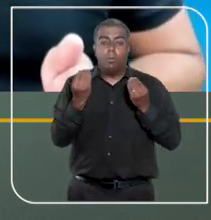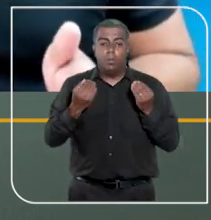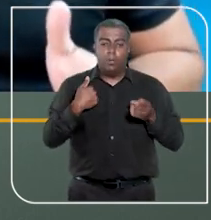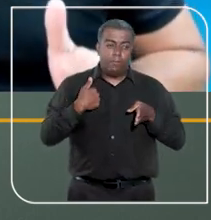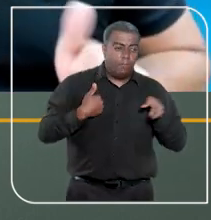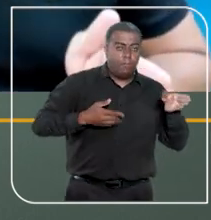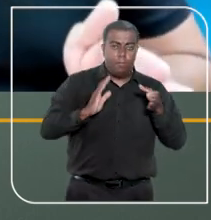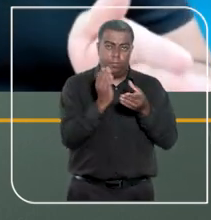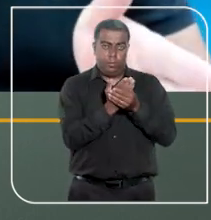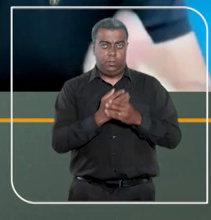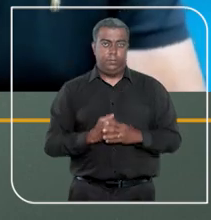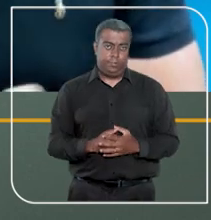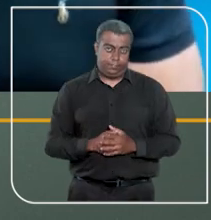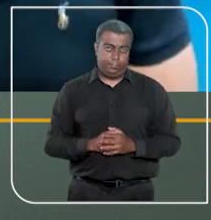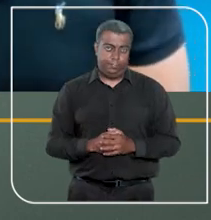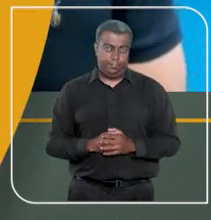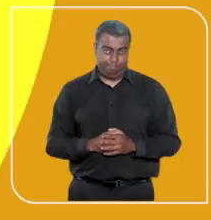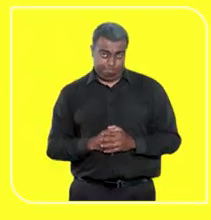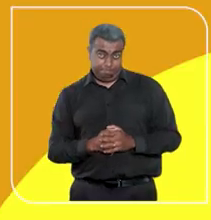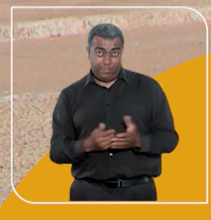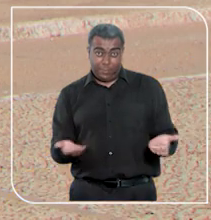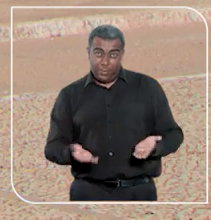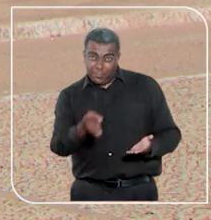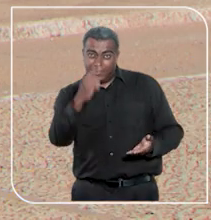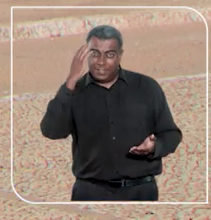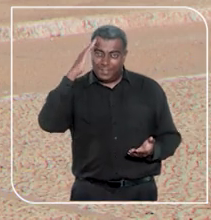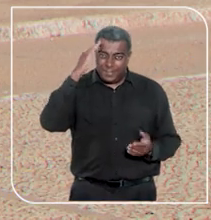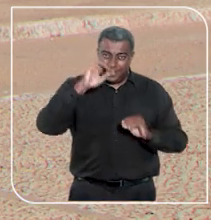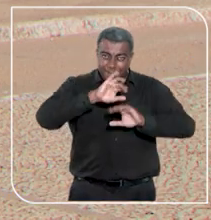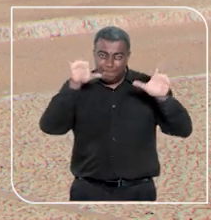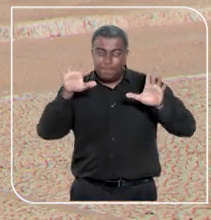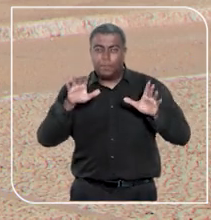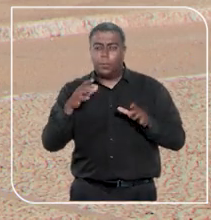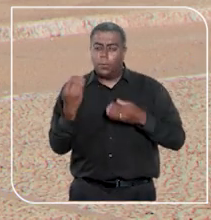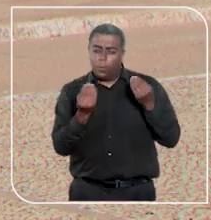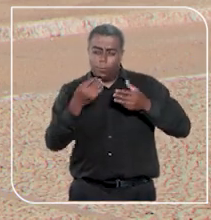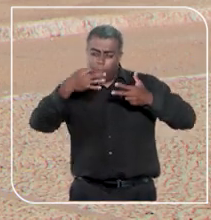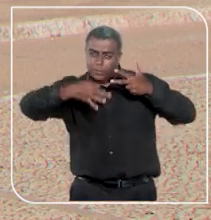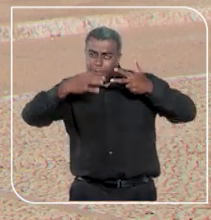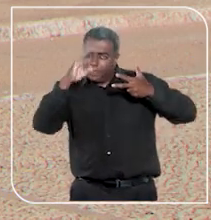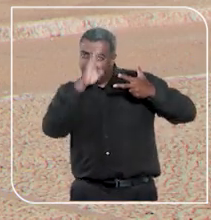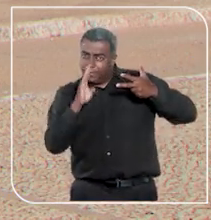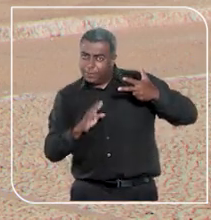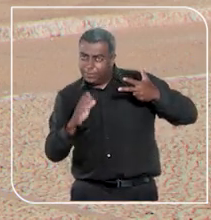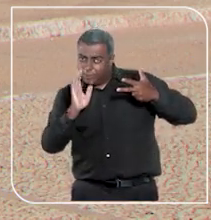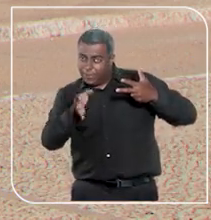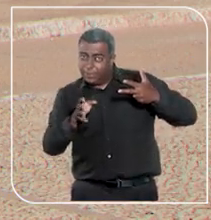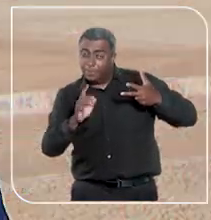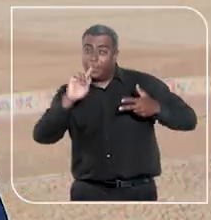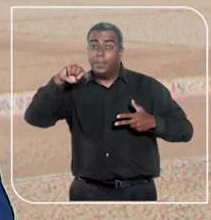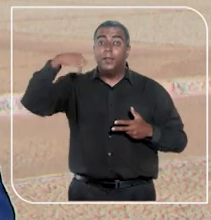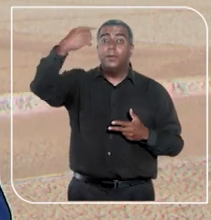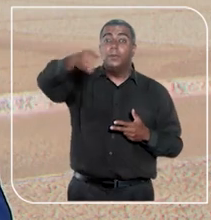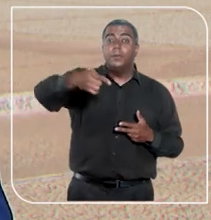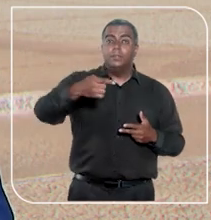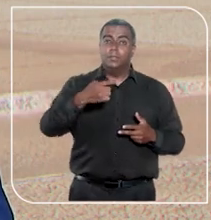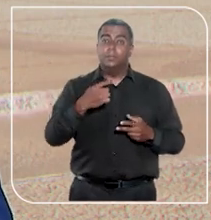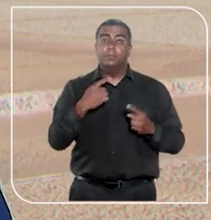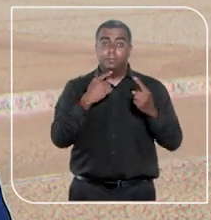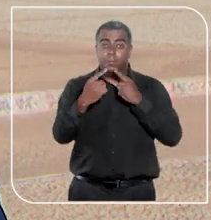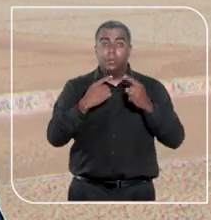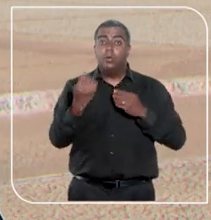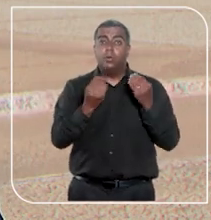aonde deve direcionar o seu processo. Agora que você já sabe como o Poder Judiciário Brasileiro funciona, na próxima